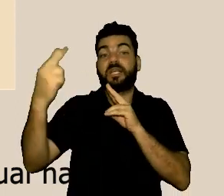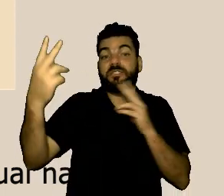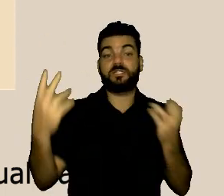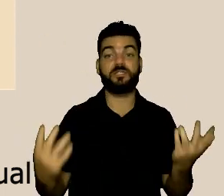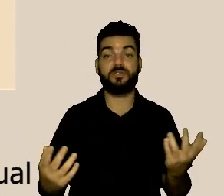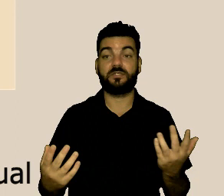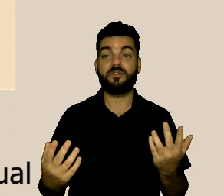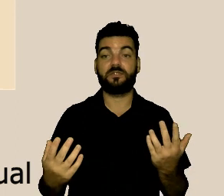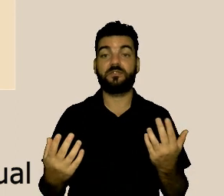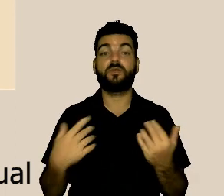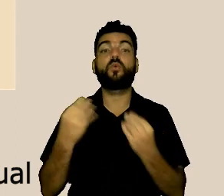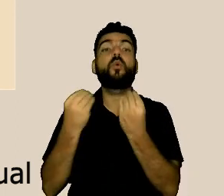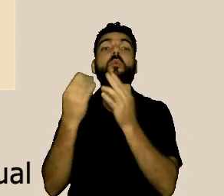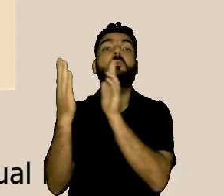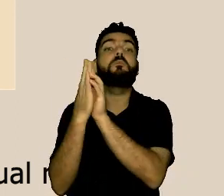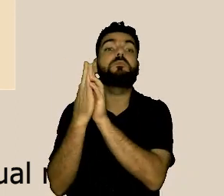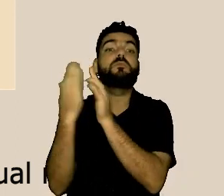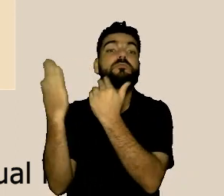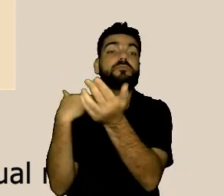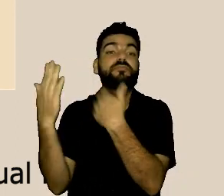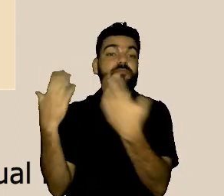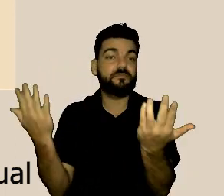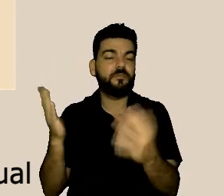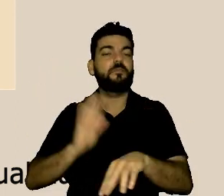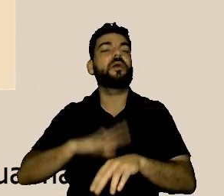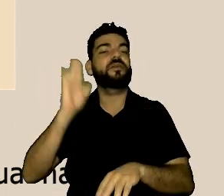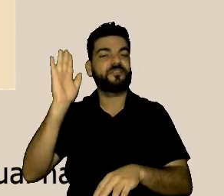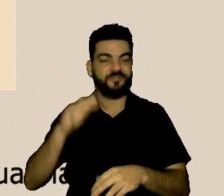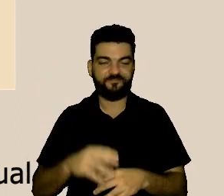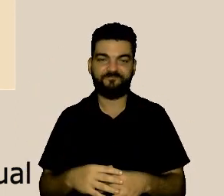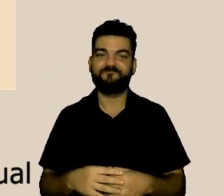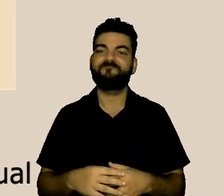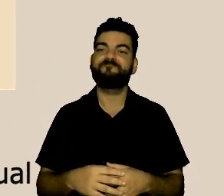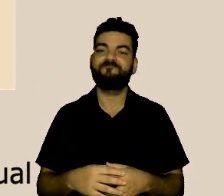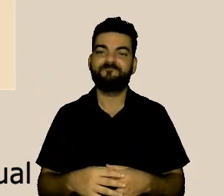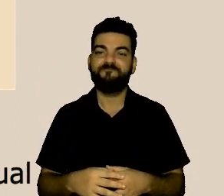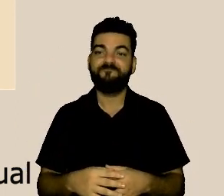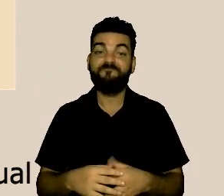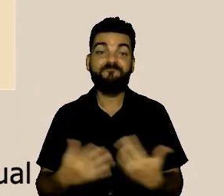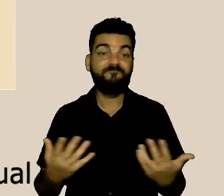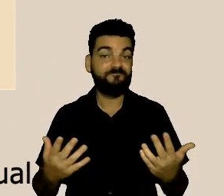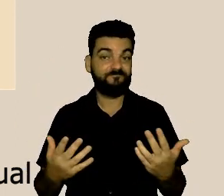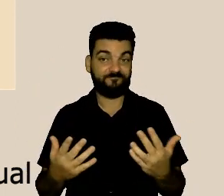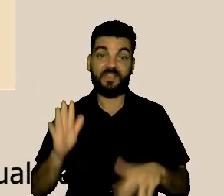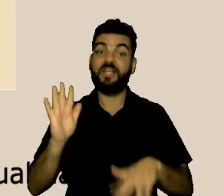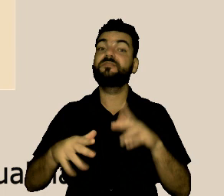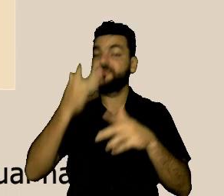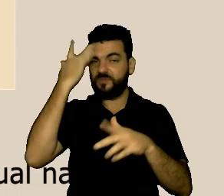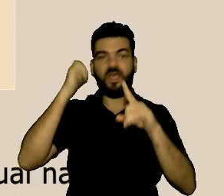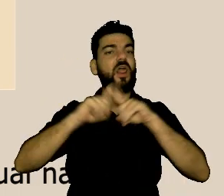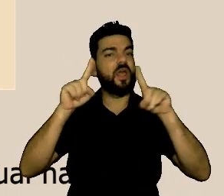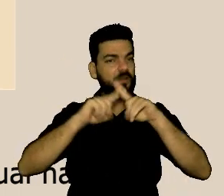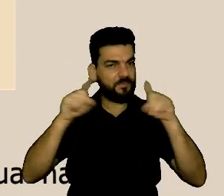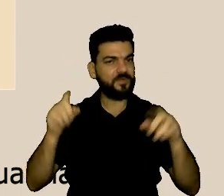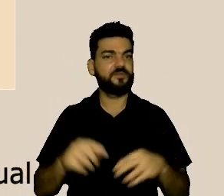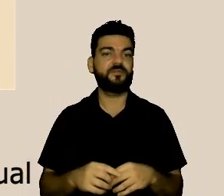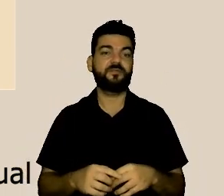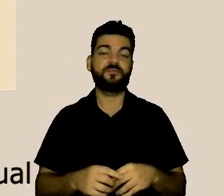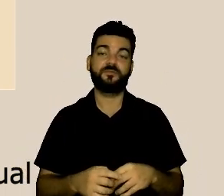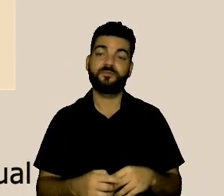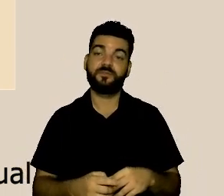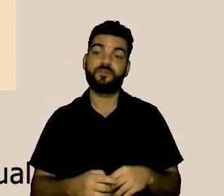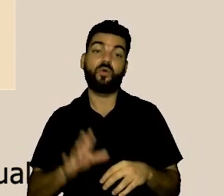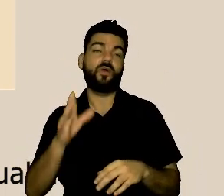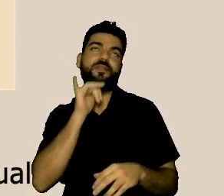nossos atendimentos aumentaram também. E algumas vezes chega a queixa. Nem sempre a queixa, quando você